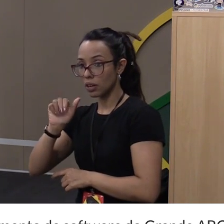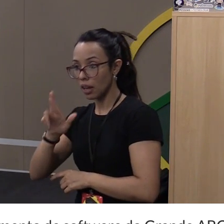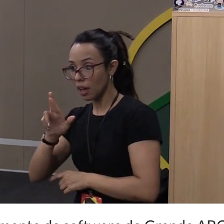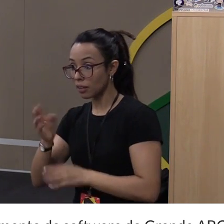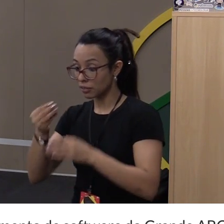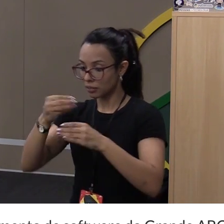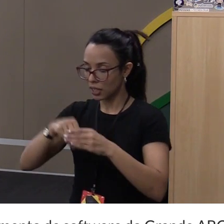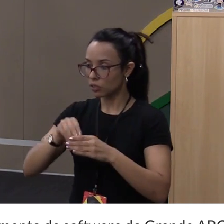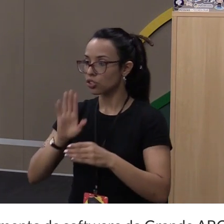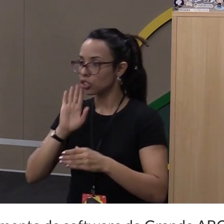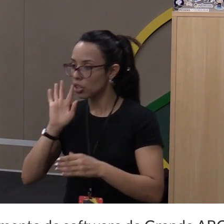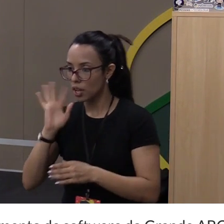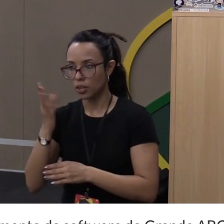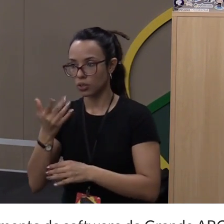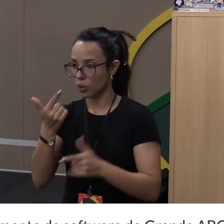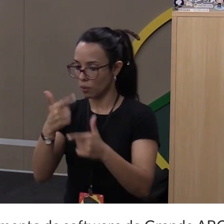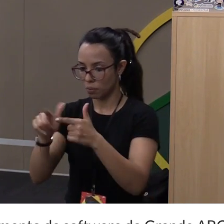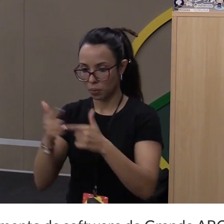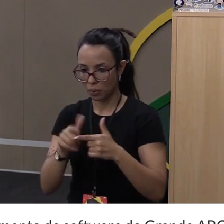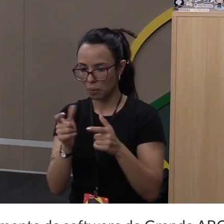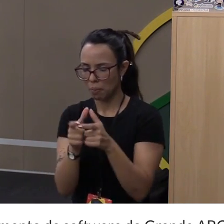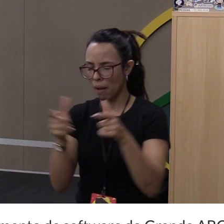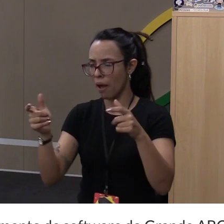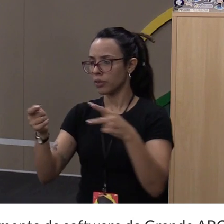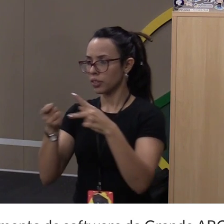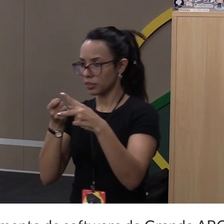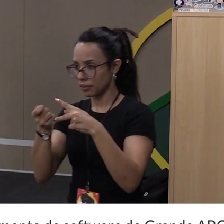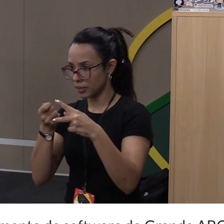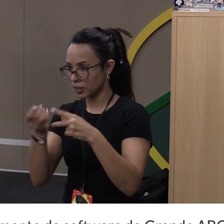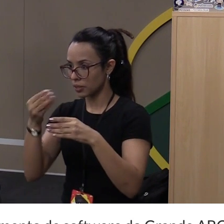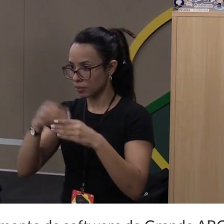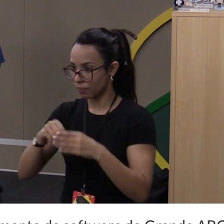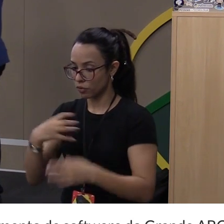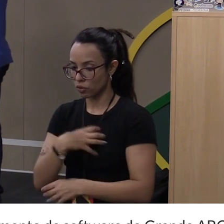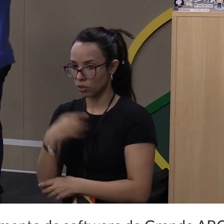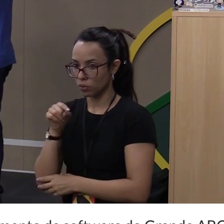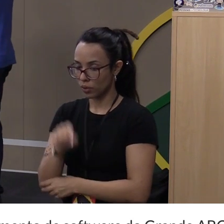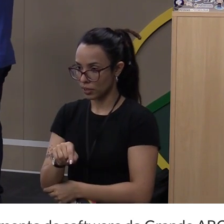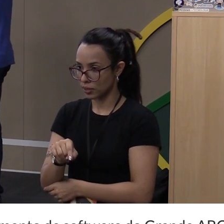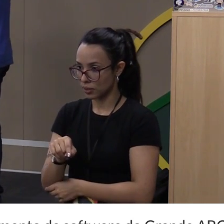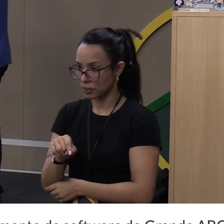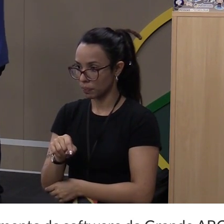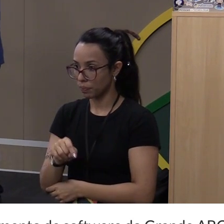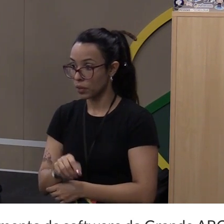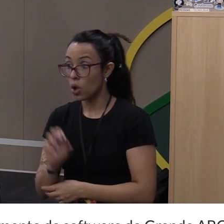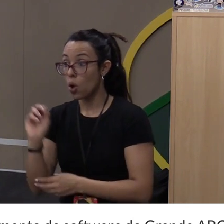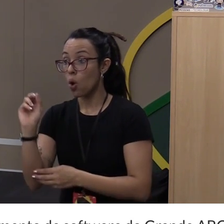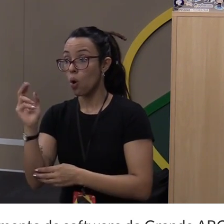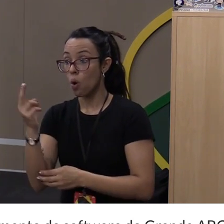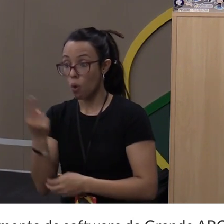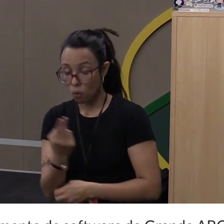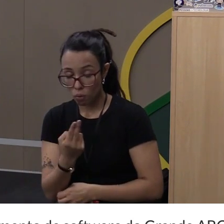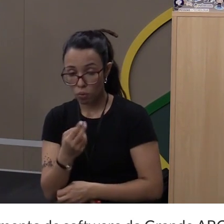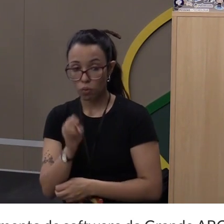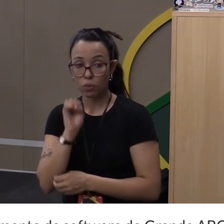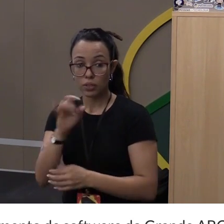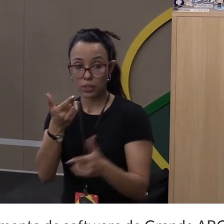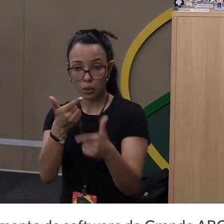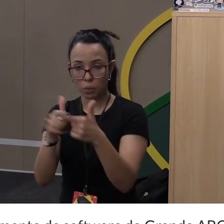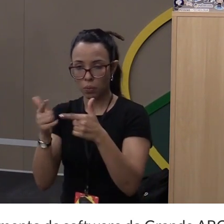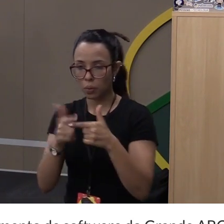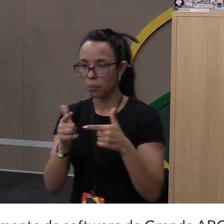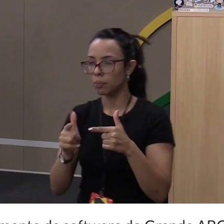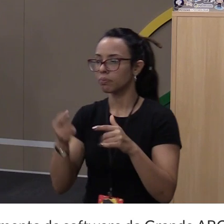problemas com JavaScript, são resolvidos dessa maneira. Ou, se você tiver um caso um pouquinho mais complexo, às vezes